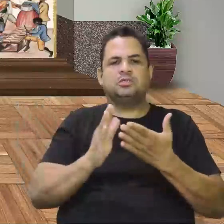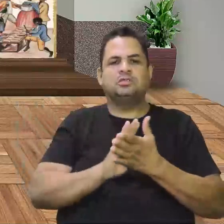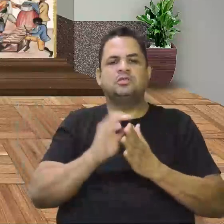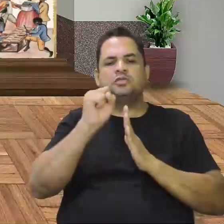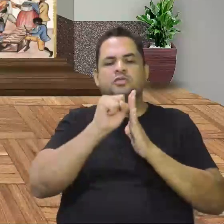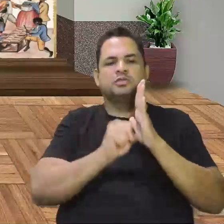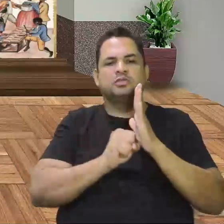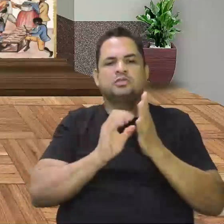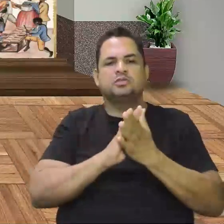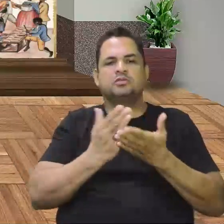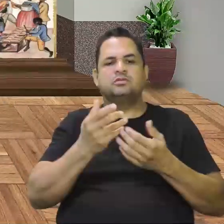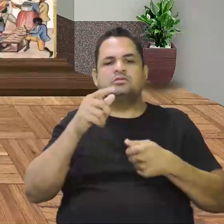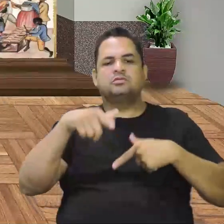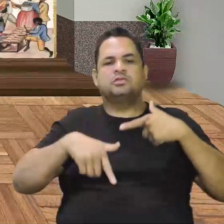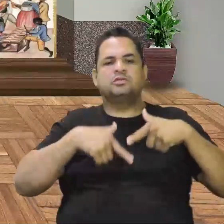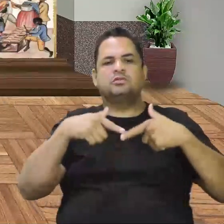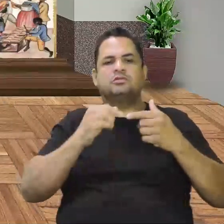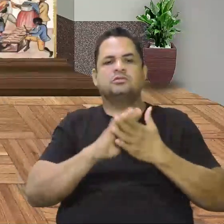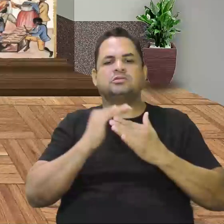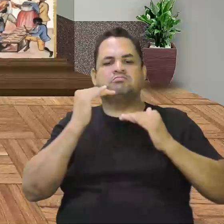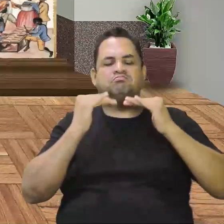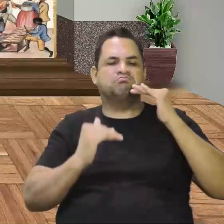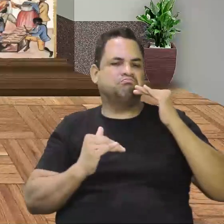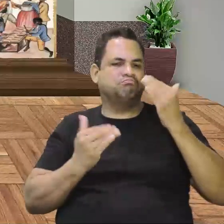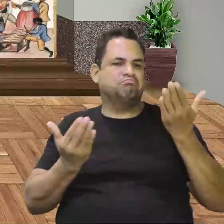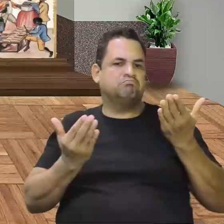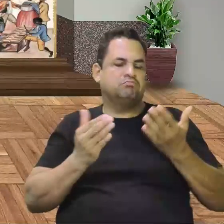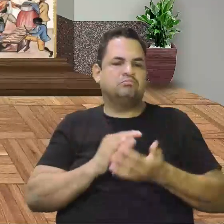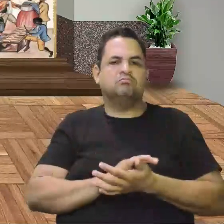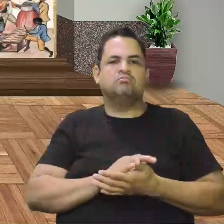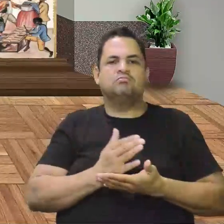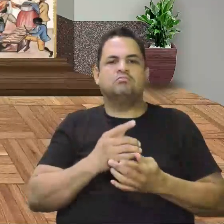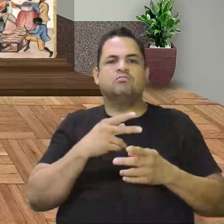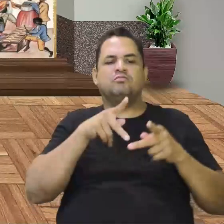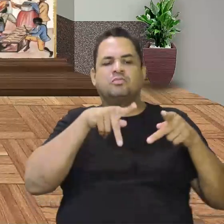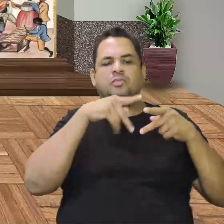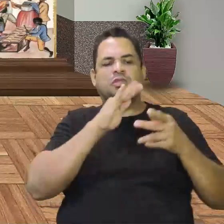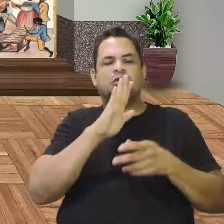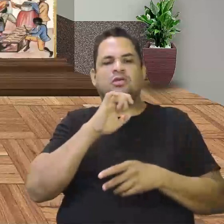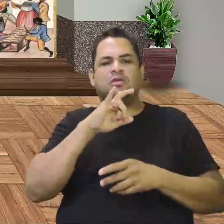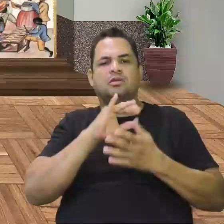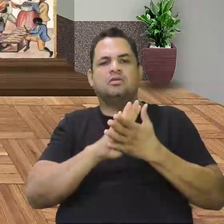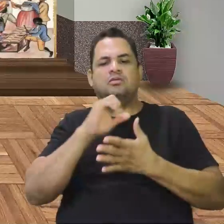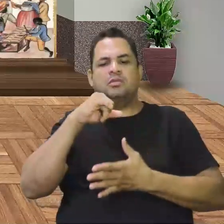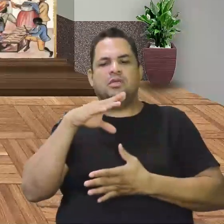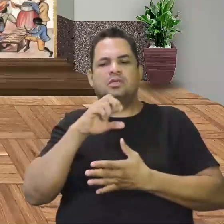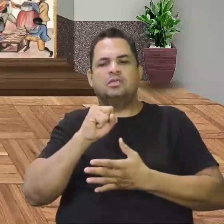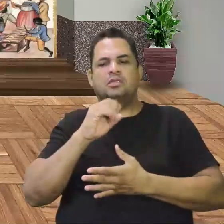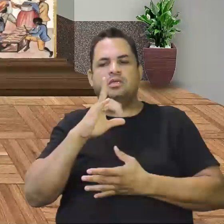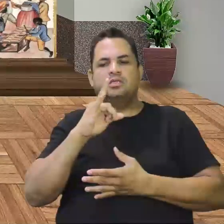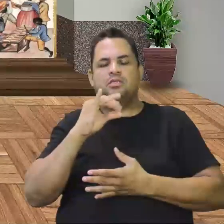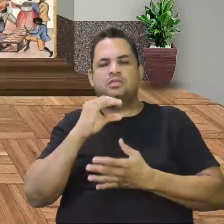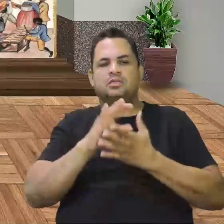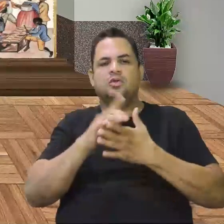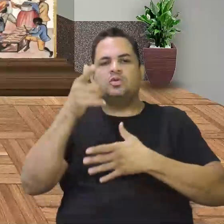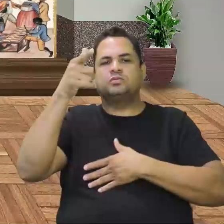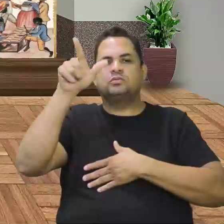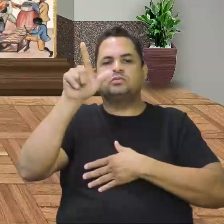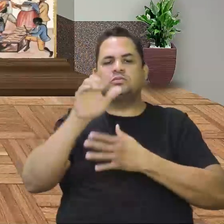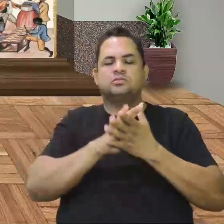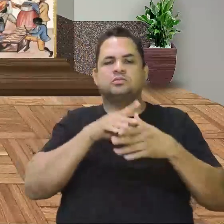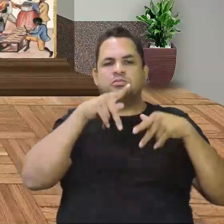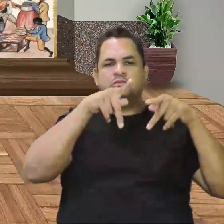esse serviço de subjugação. Do povo inca, do povo maio, do povo asteca e de outros